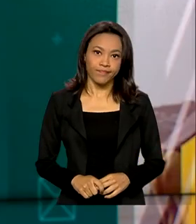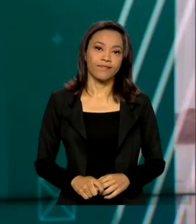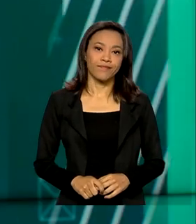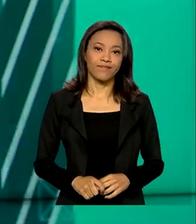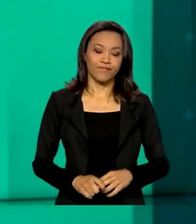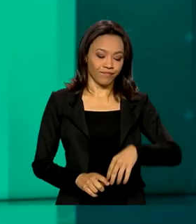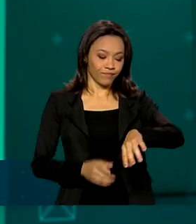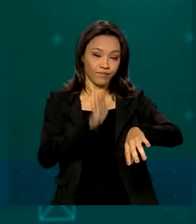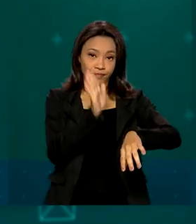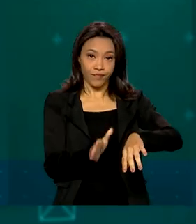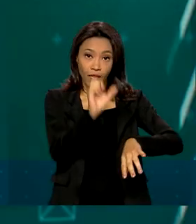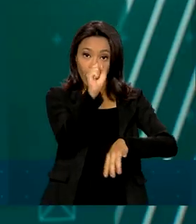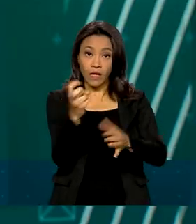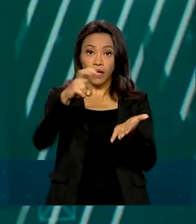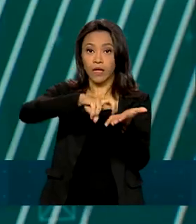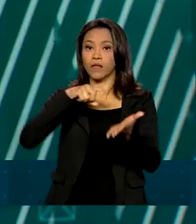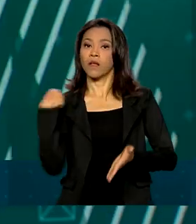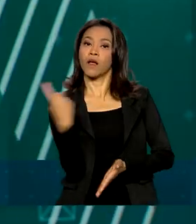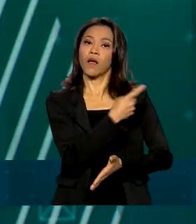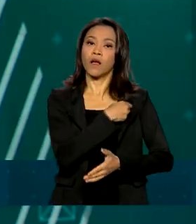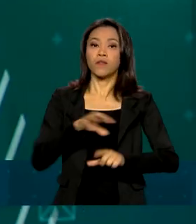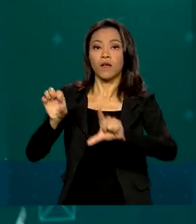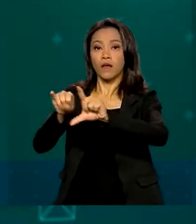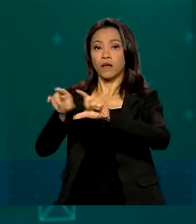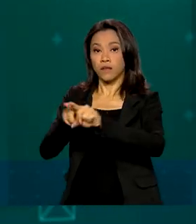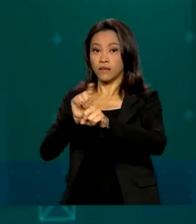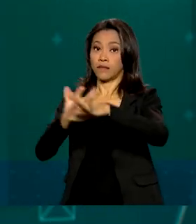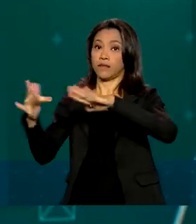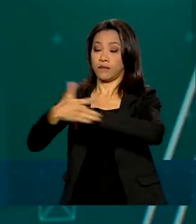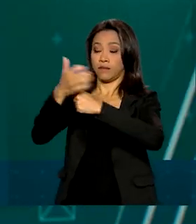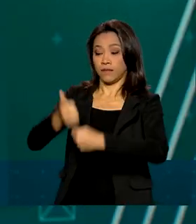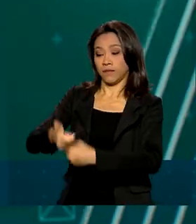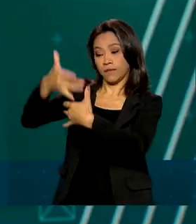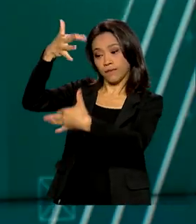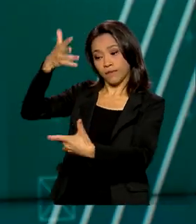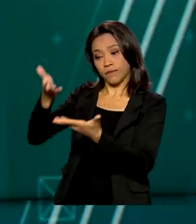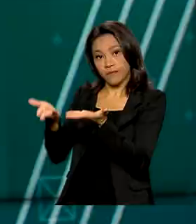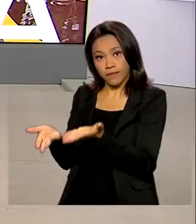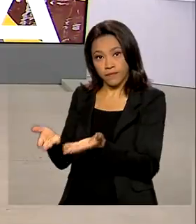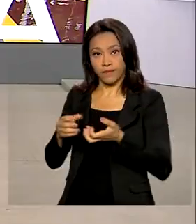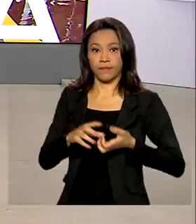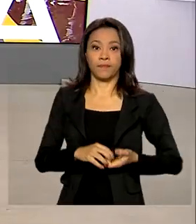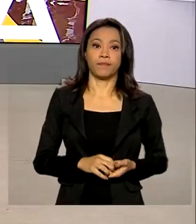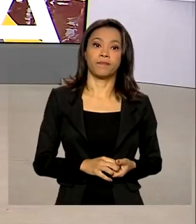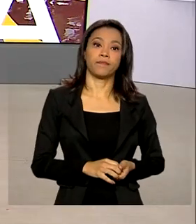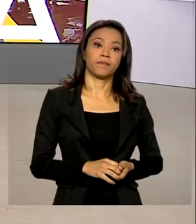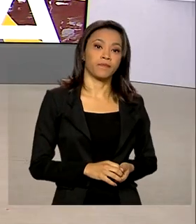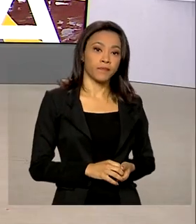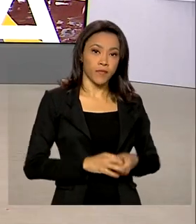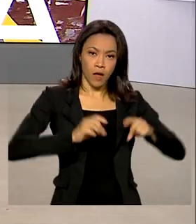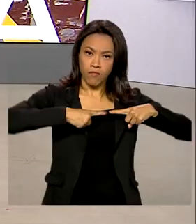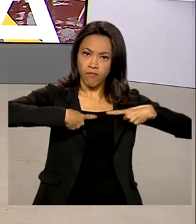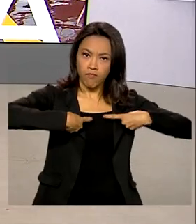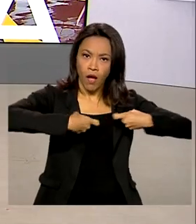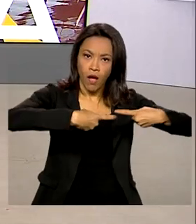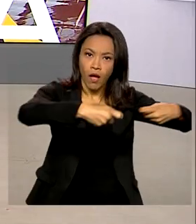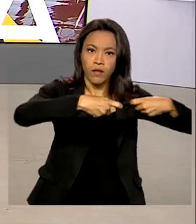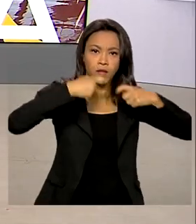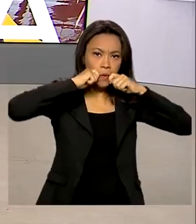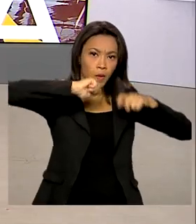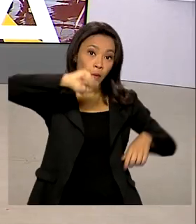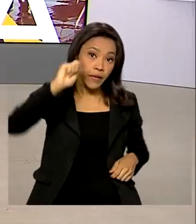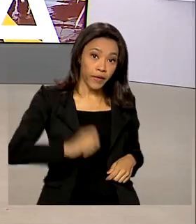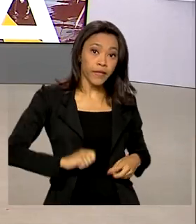Oito horas da manhã, nós estamos ao vivo também pelas redes sociais. O conflito na Ucrânia, o